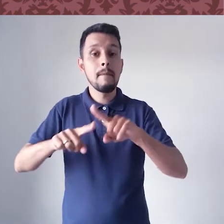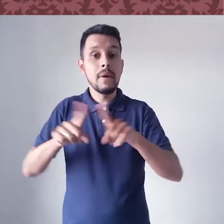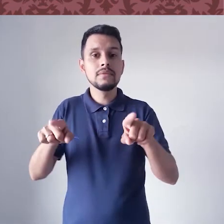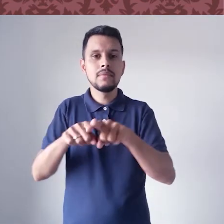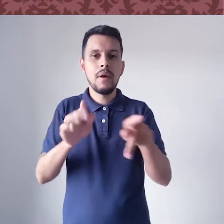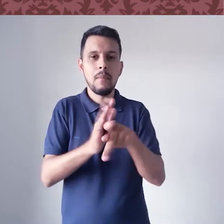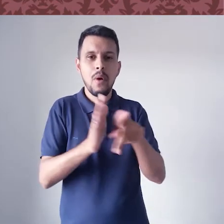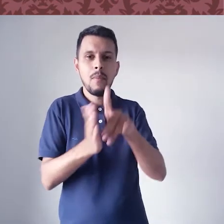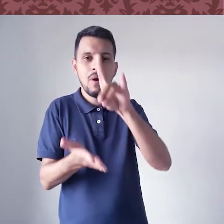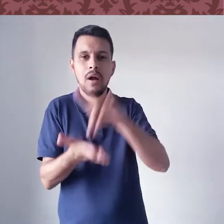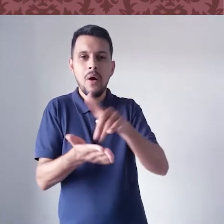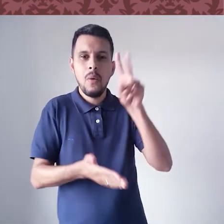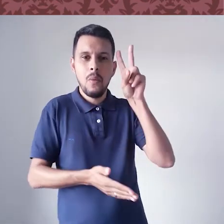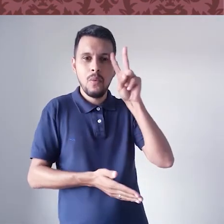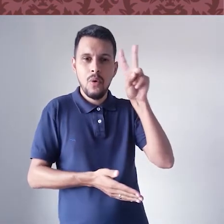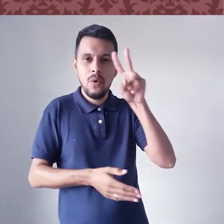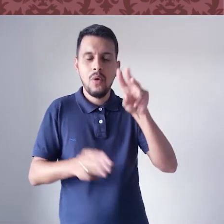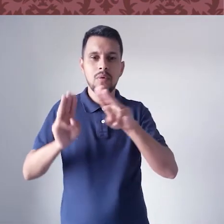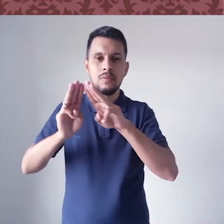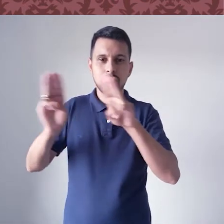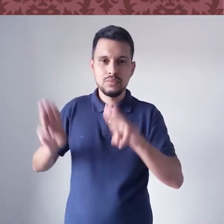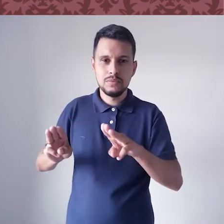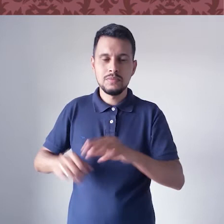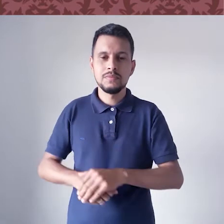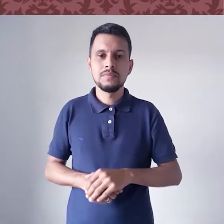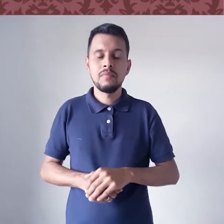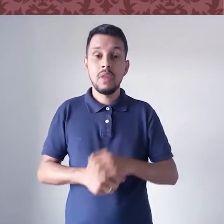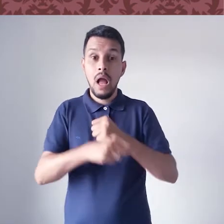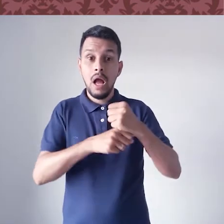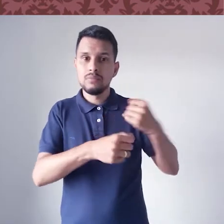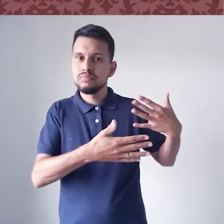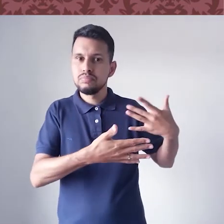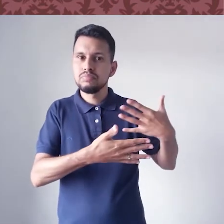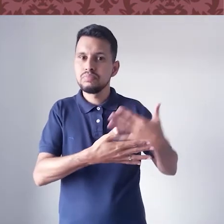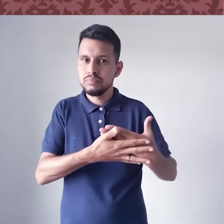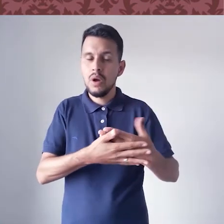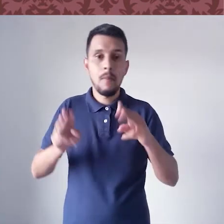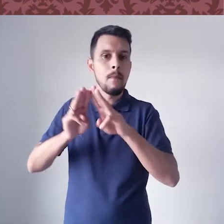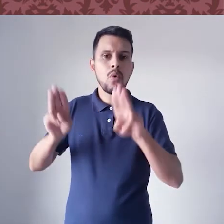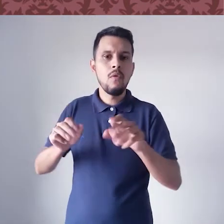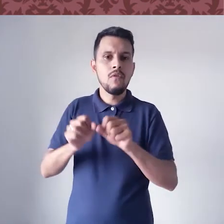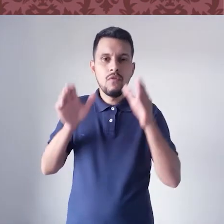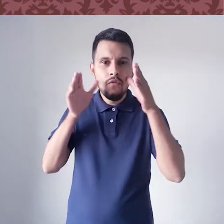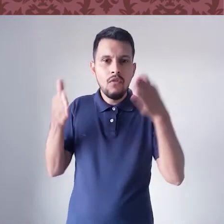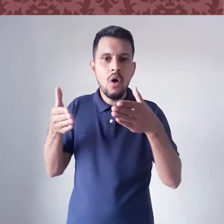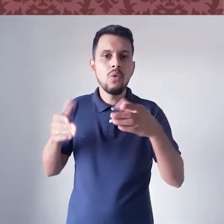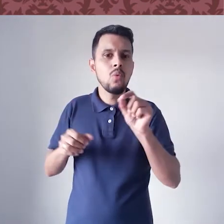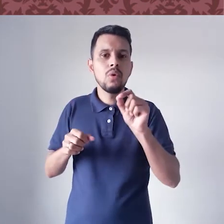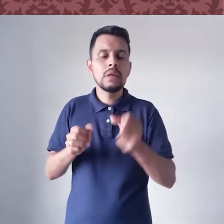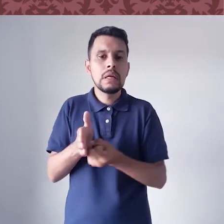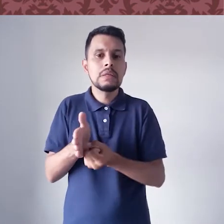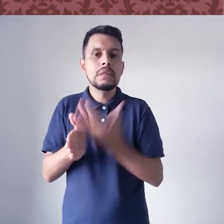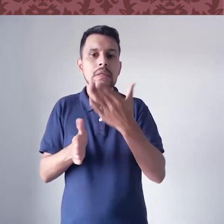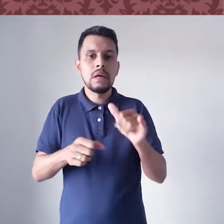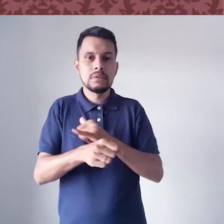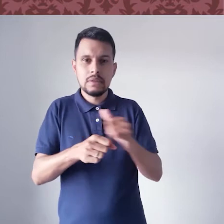material da própria história do museu. Nos últimos anos, o MAIN tem trabalhado de forma muito mais intensa no desenvolvimento